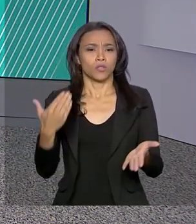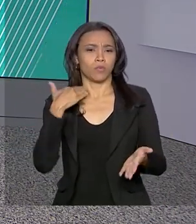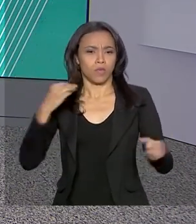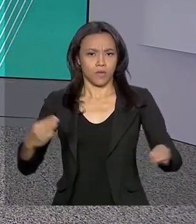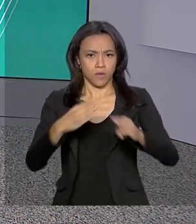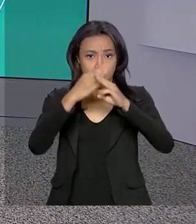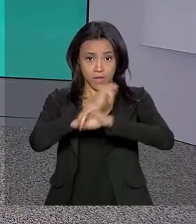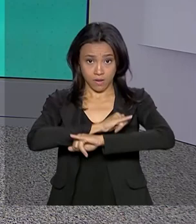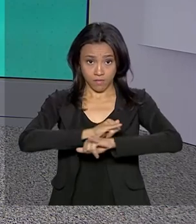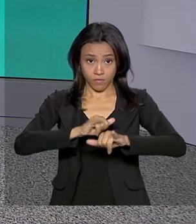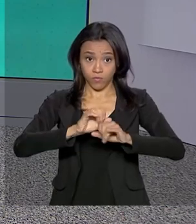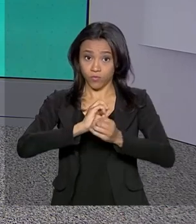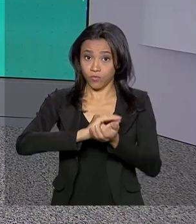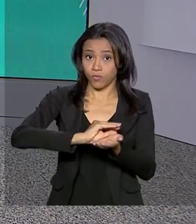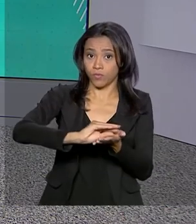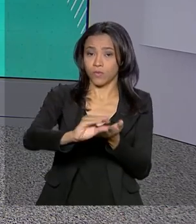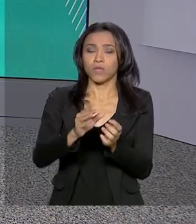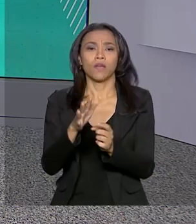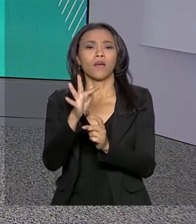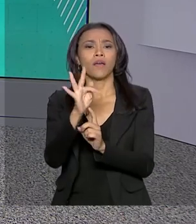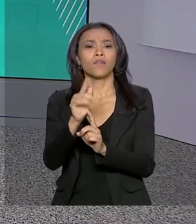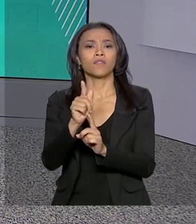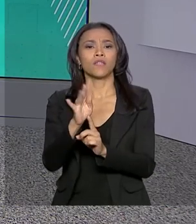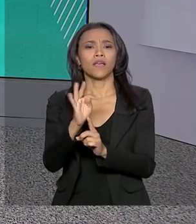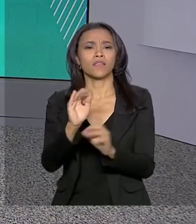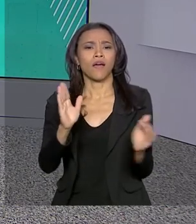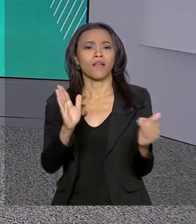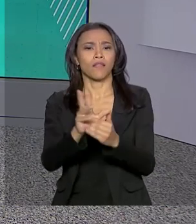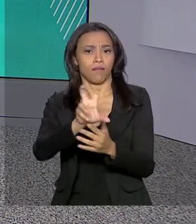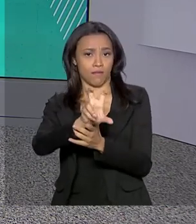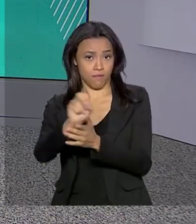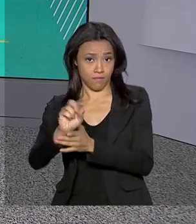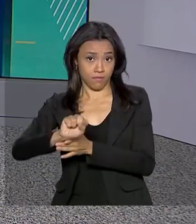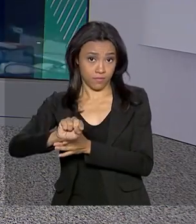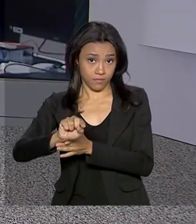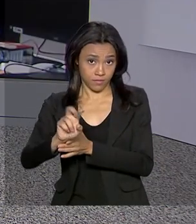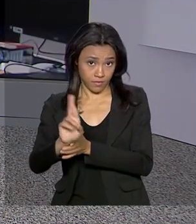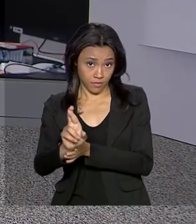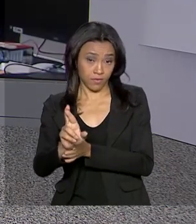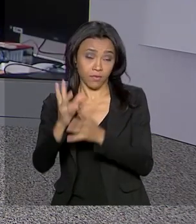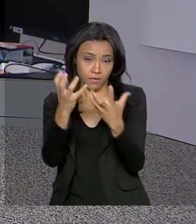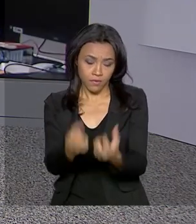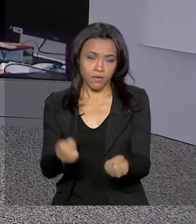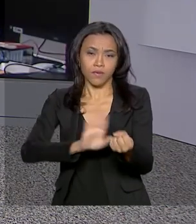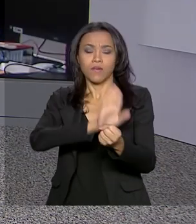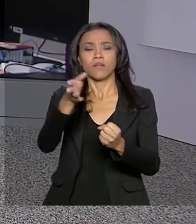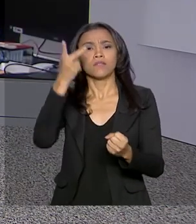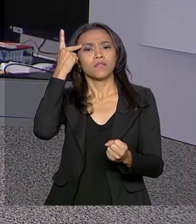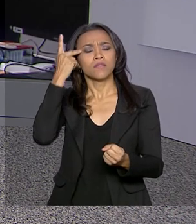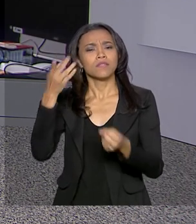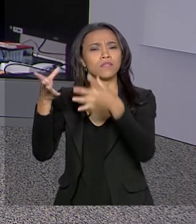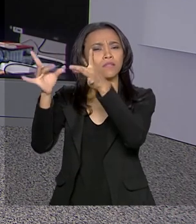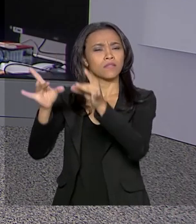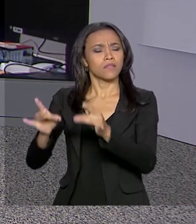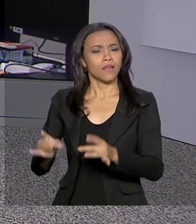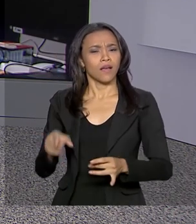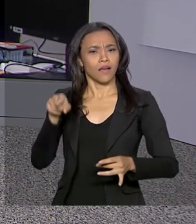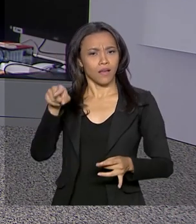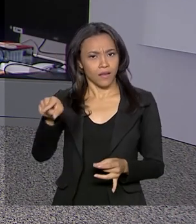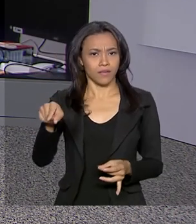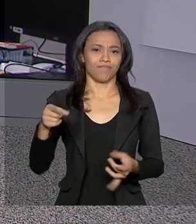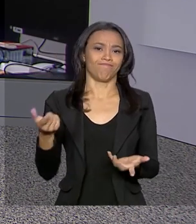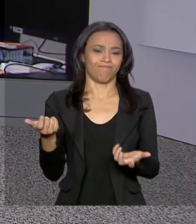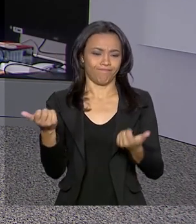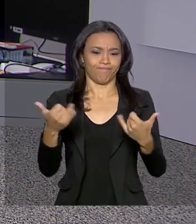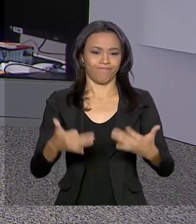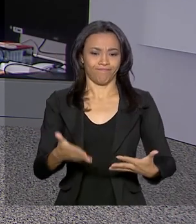pagamento do FGTS no valor de até R$ 500. Nós vamos então até São Paulo saber os detalhes com o repórter Ricardo